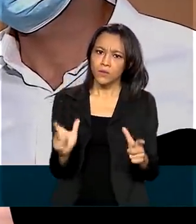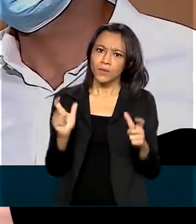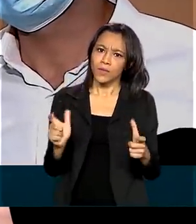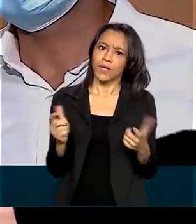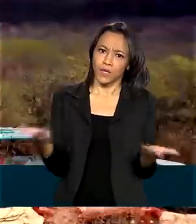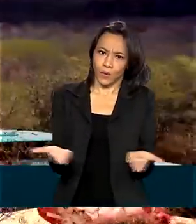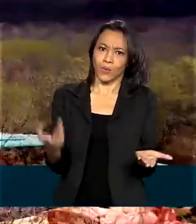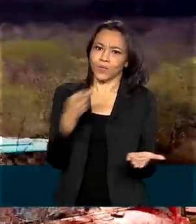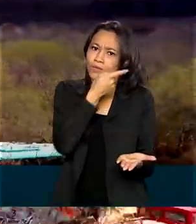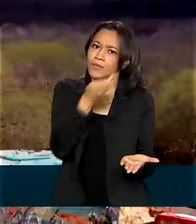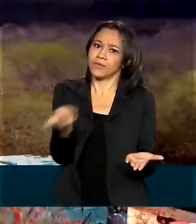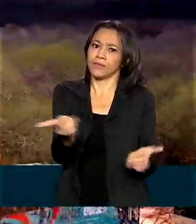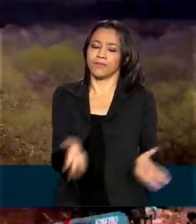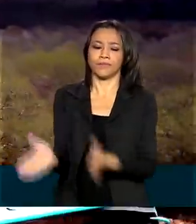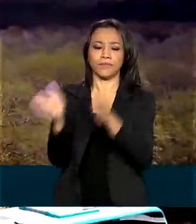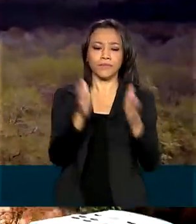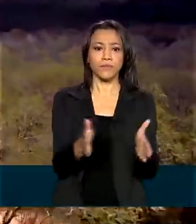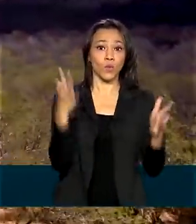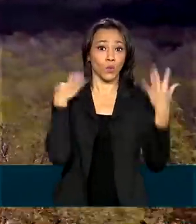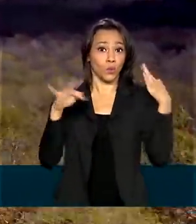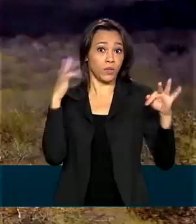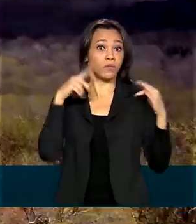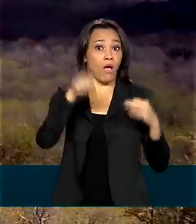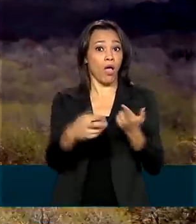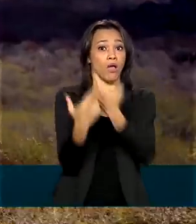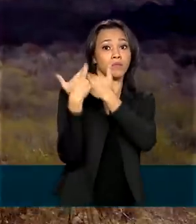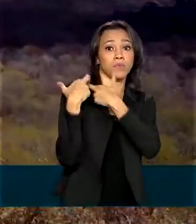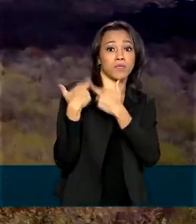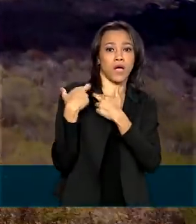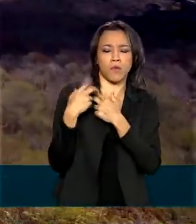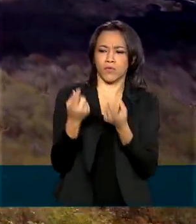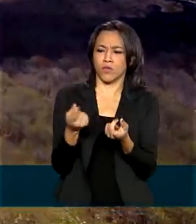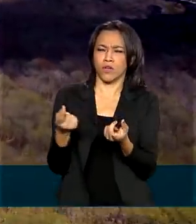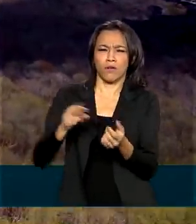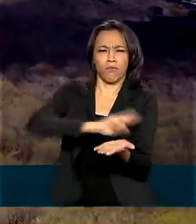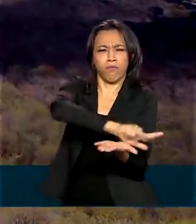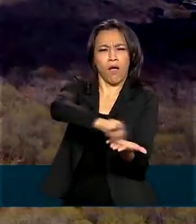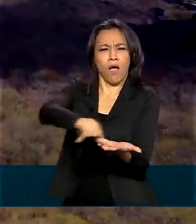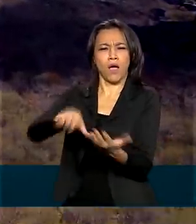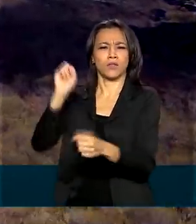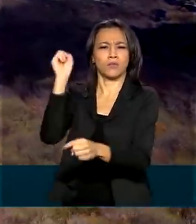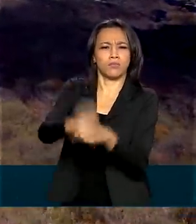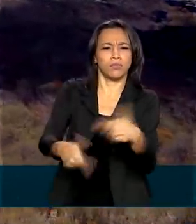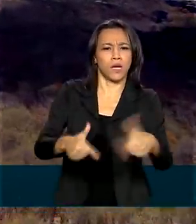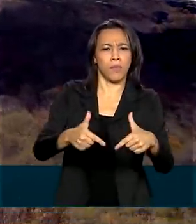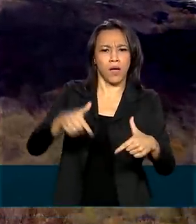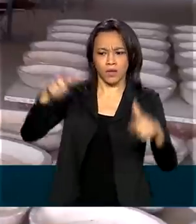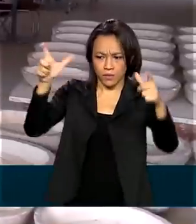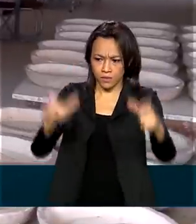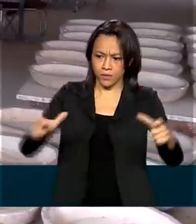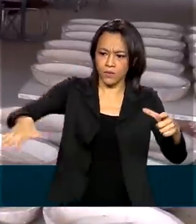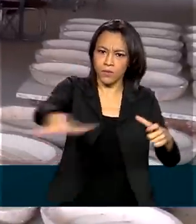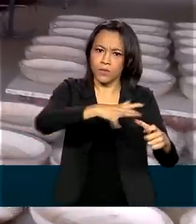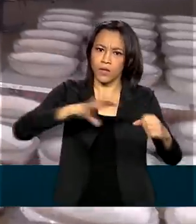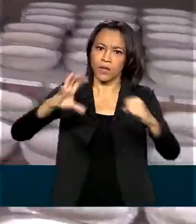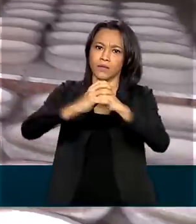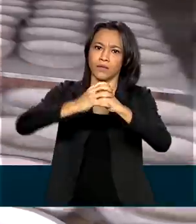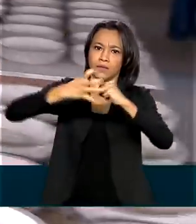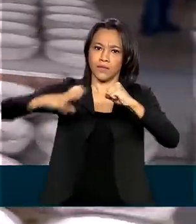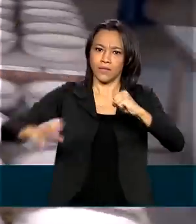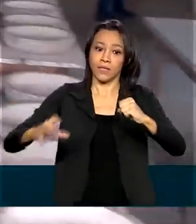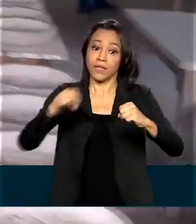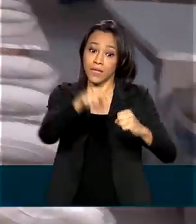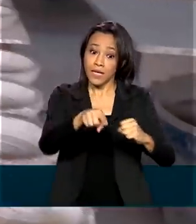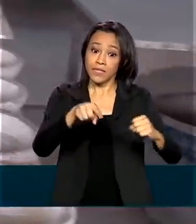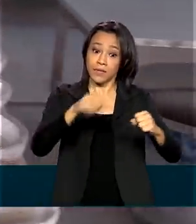visitando no de hoje. O turismo é responsável pela geração de diversos empregos ao redor do Parque da Capivara. Só nesta fábrica de